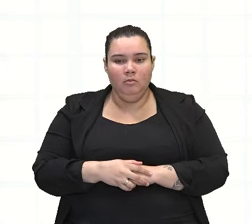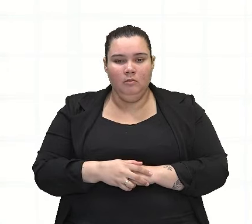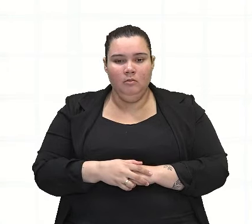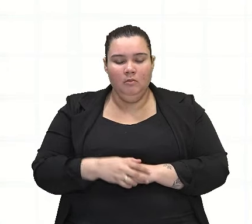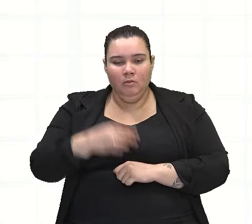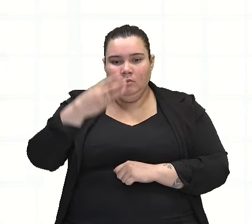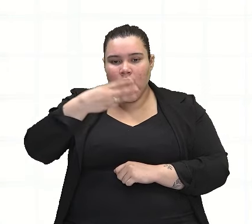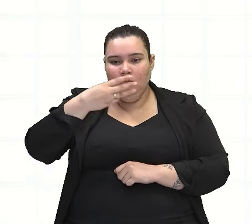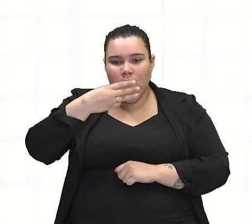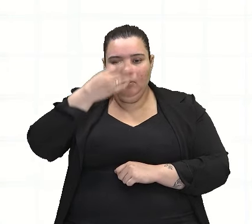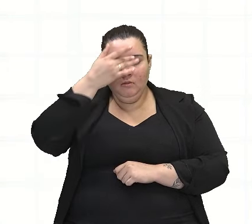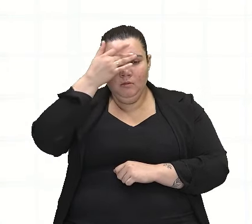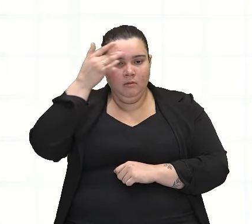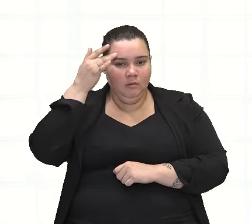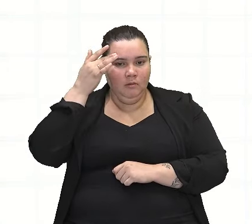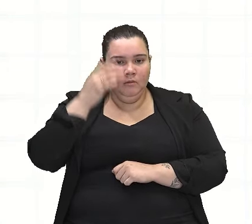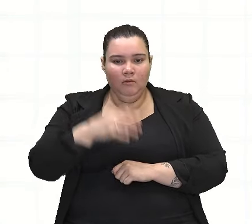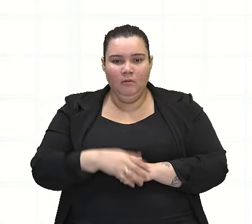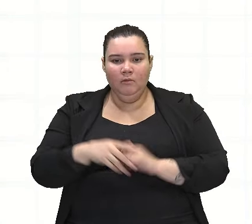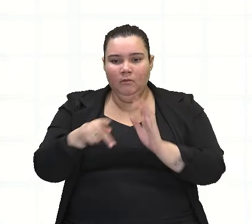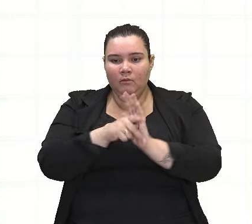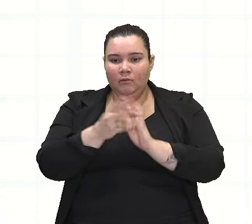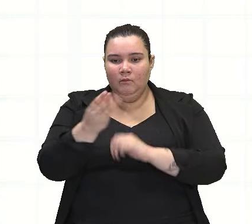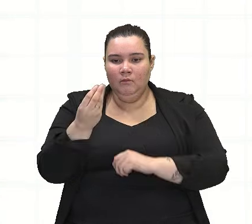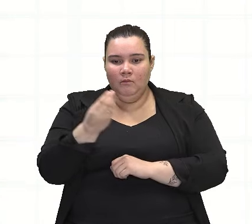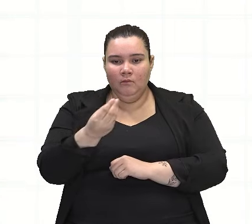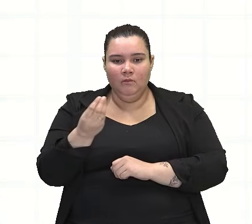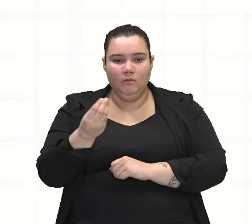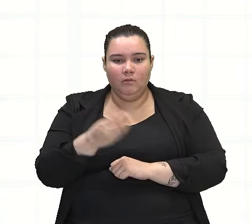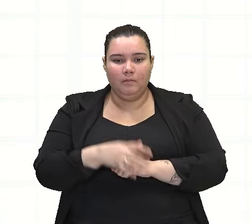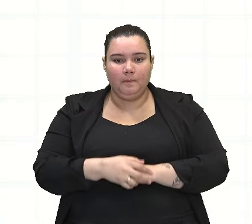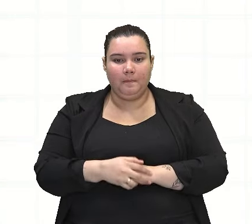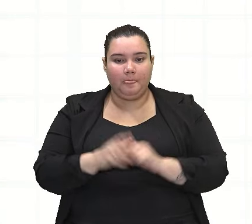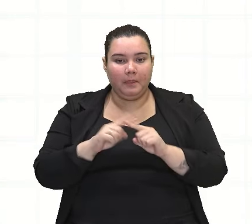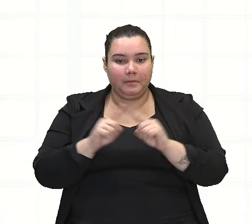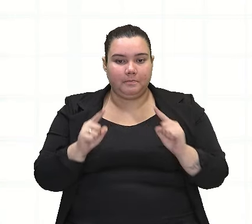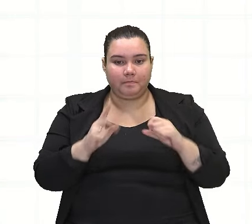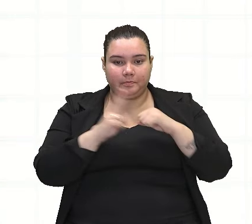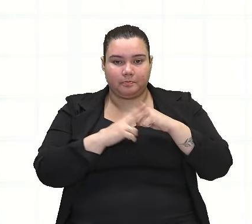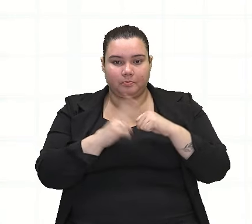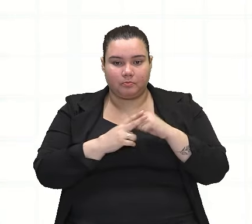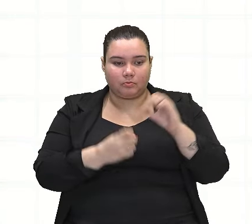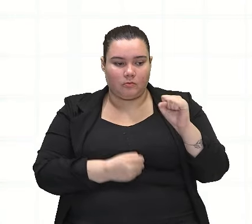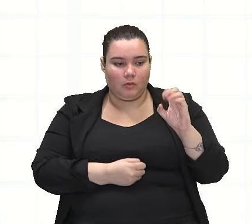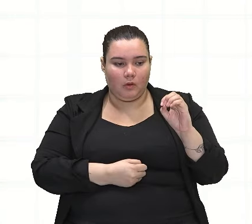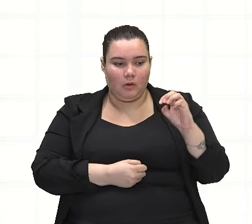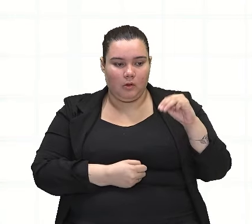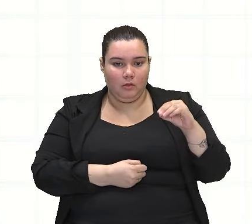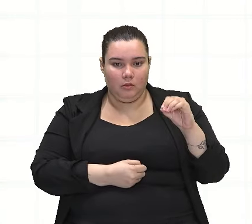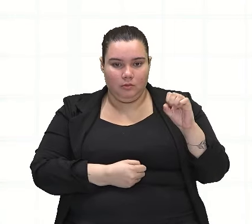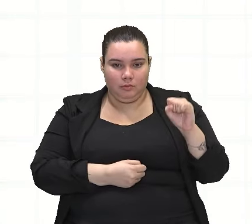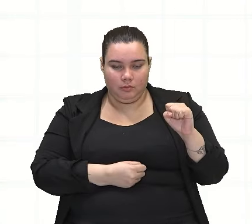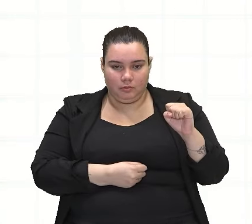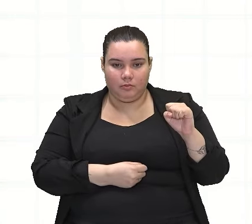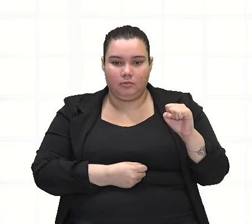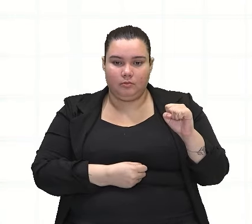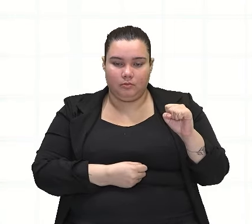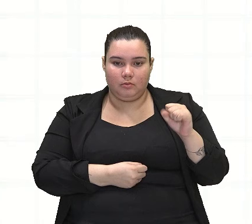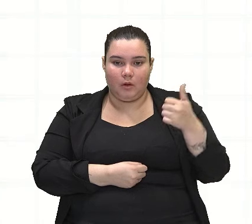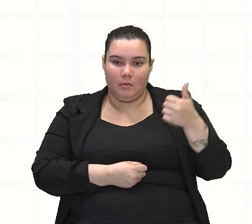Terceira pessoa e do plural. Mas observem que o meu verbo está correspondendo à